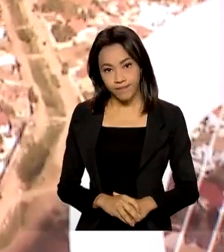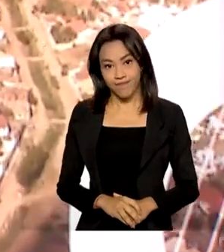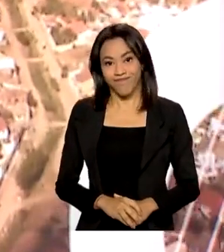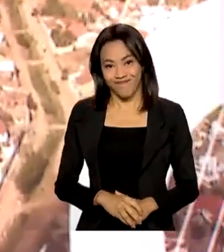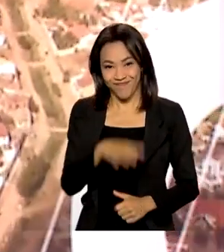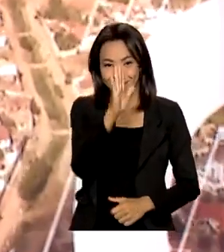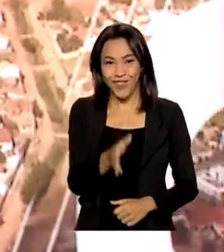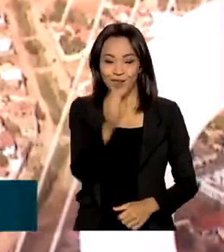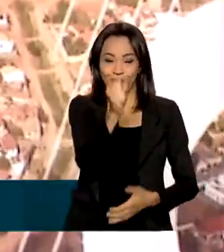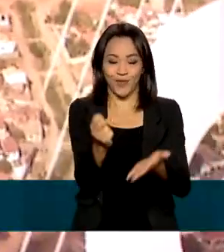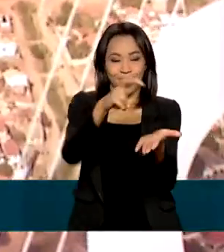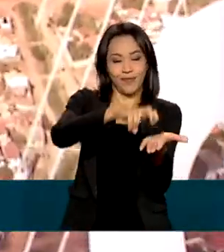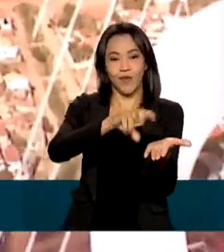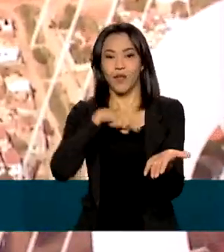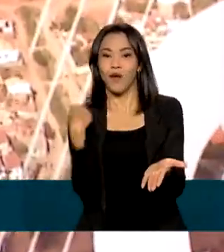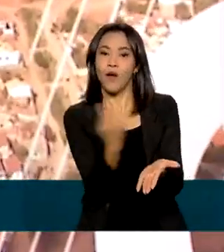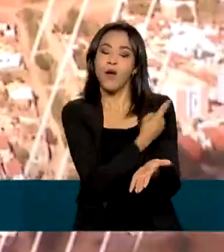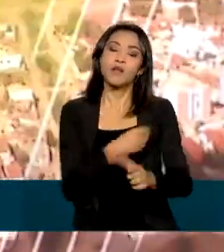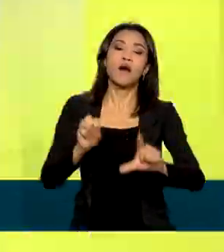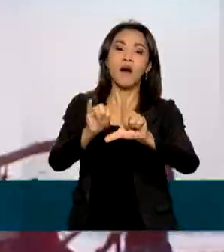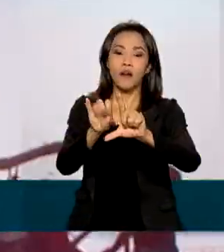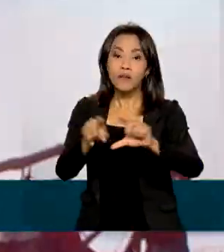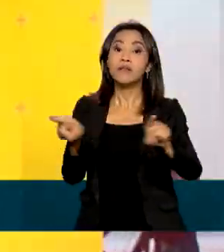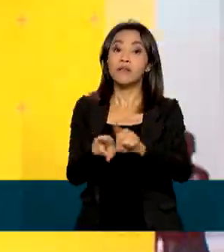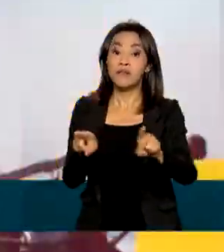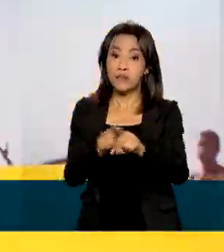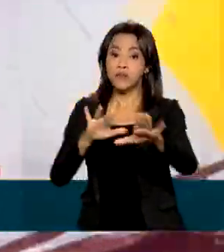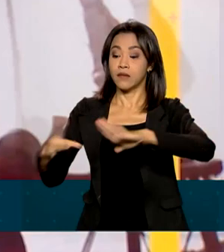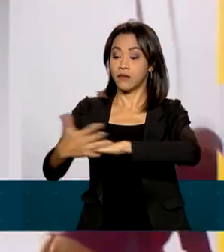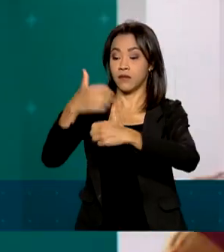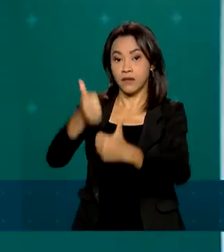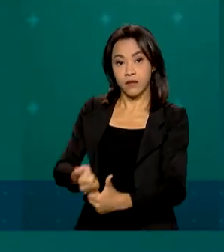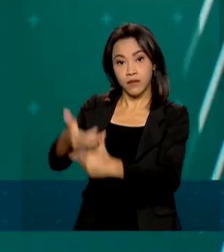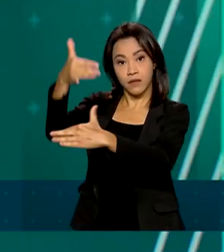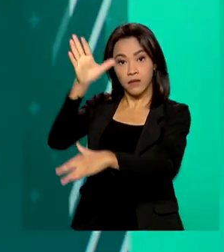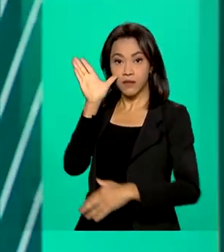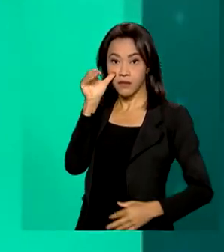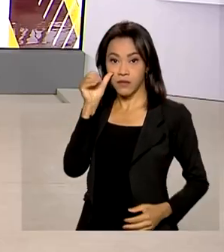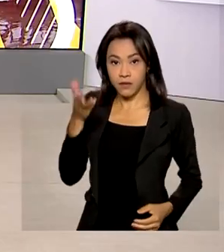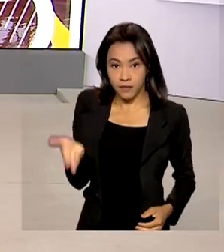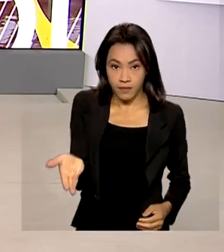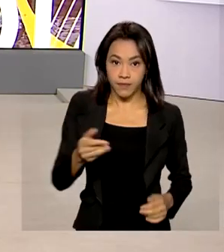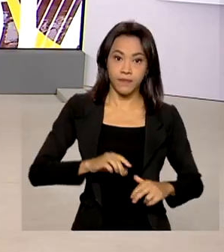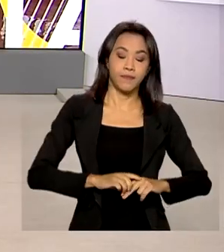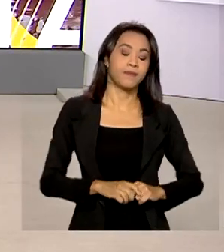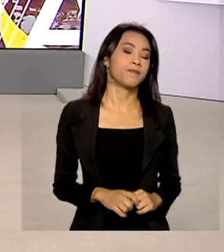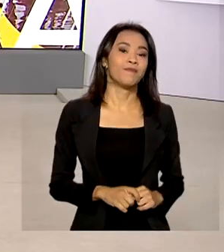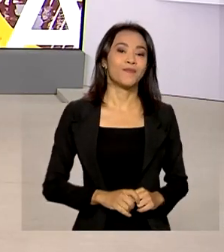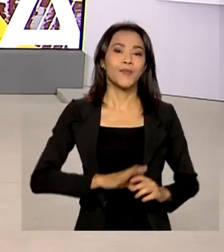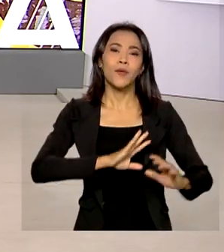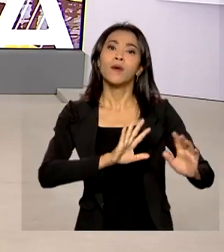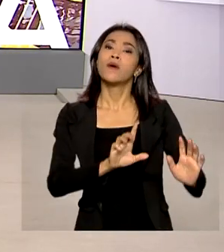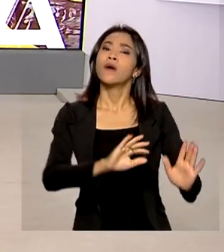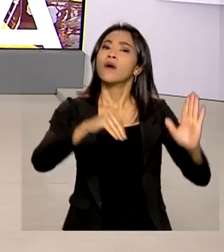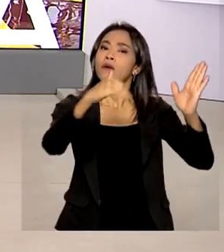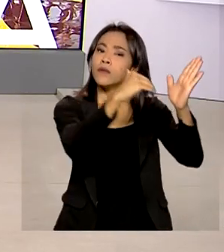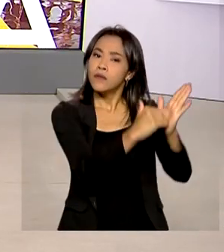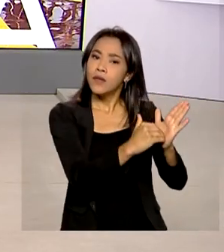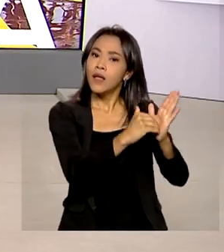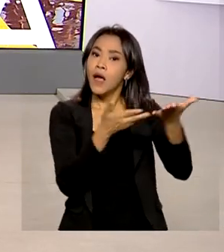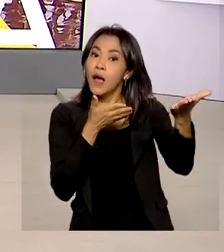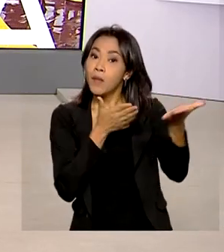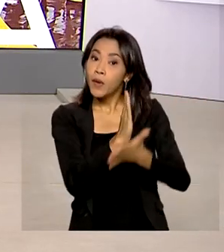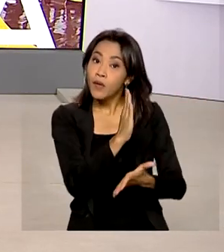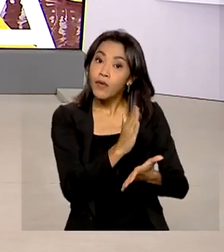Oito horas da manhã e estamos ao vivo também pelas redes sociais. O Senado aprovou na tarde